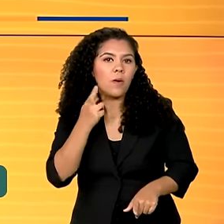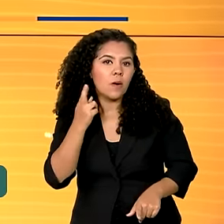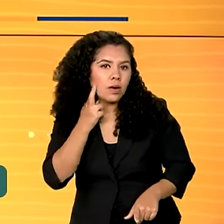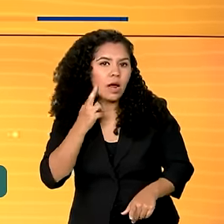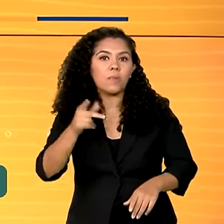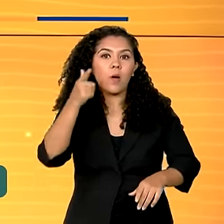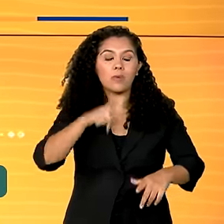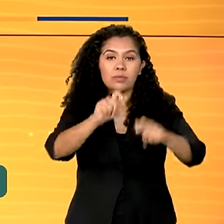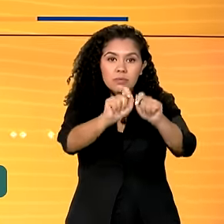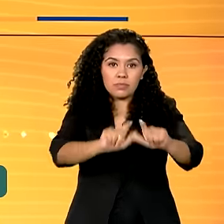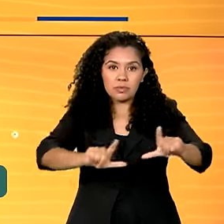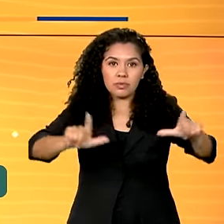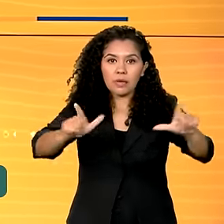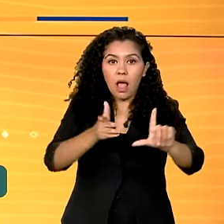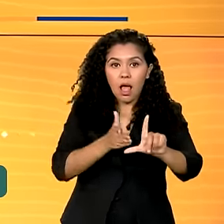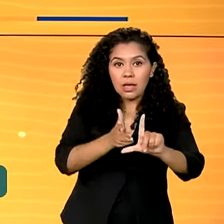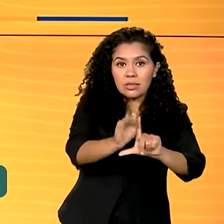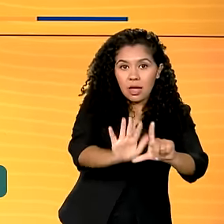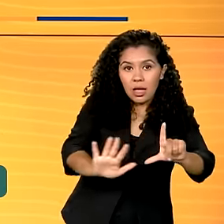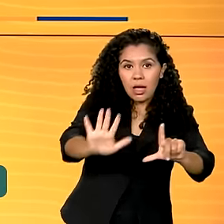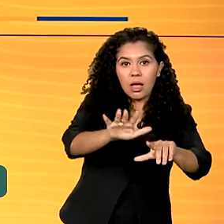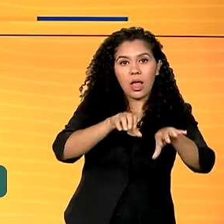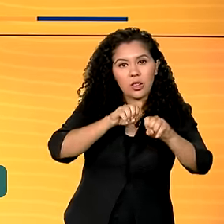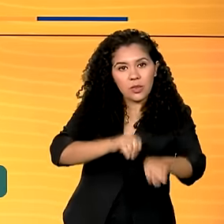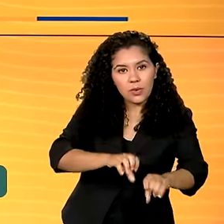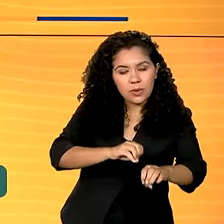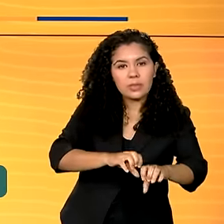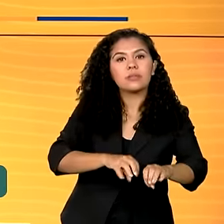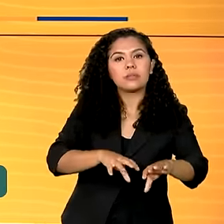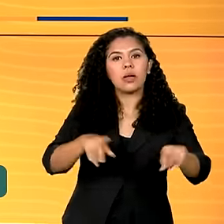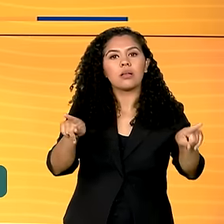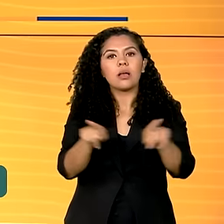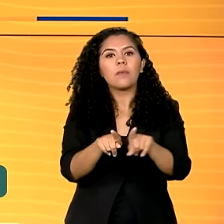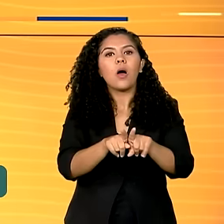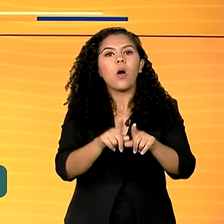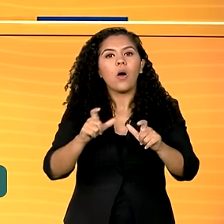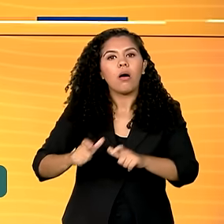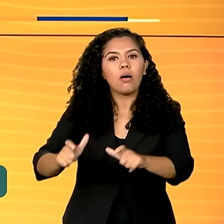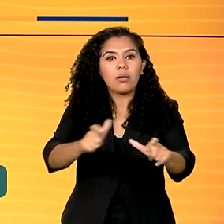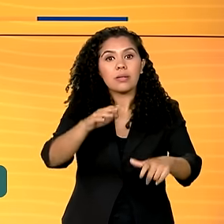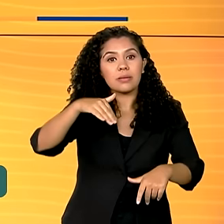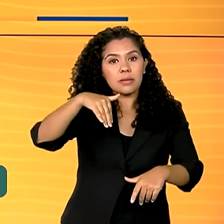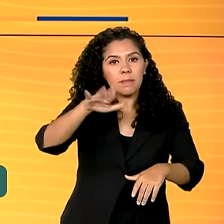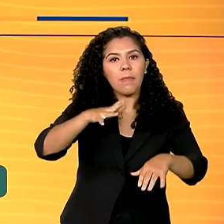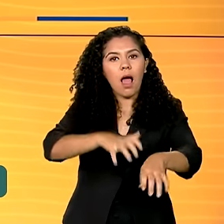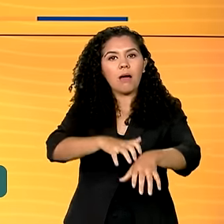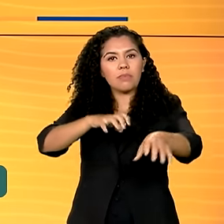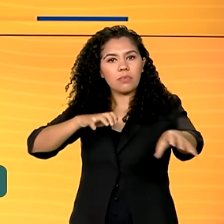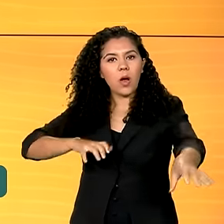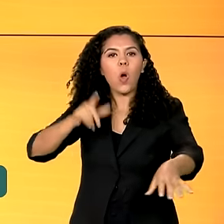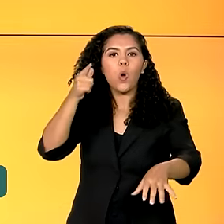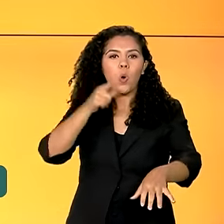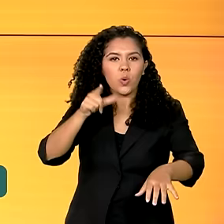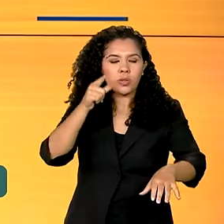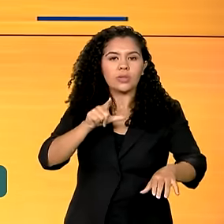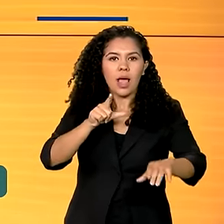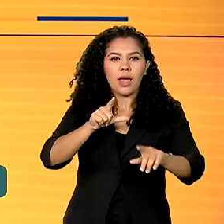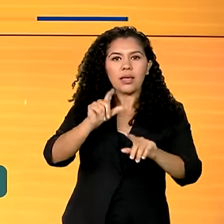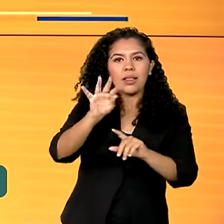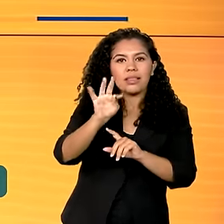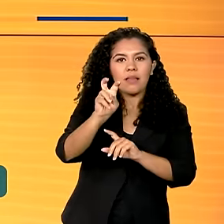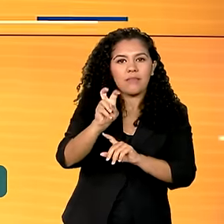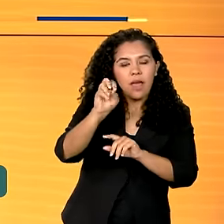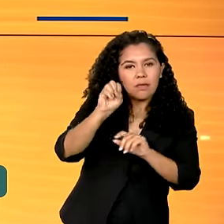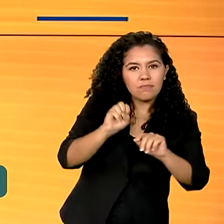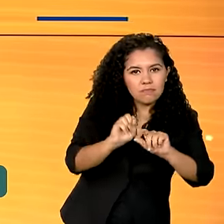TV comercial e educativa. Com a retransmissão, as localidades mais remotas conseguem receber os sinais das